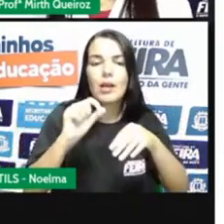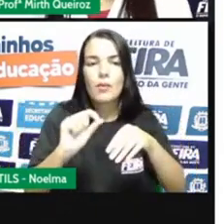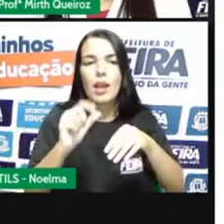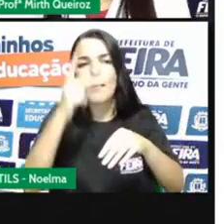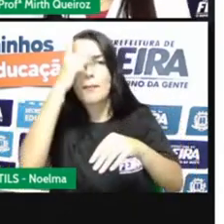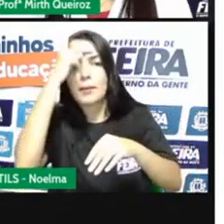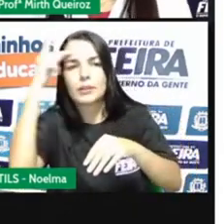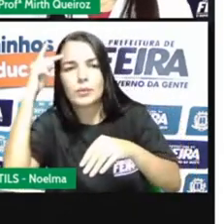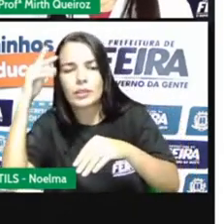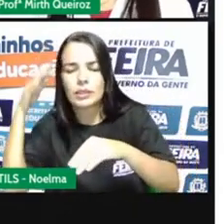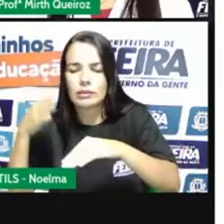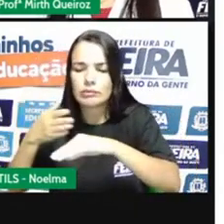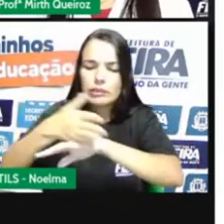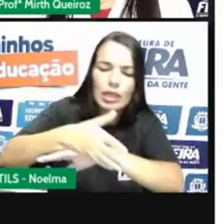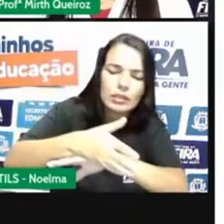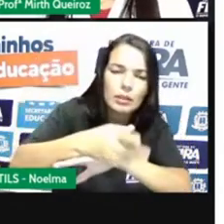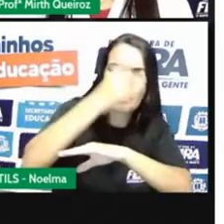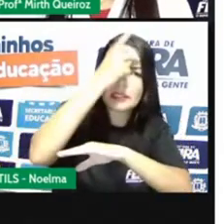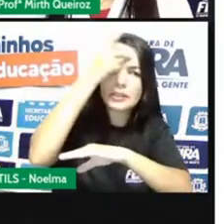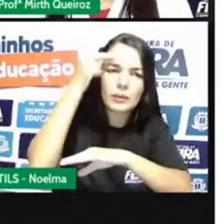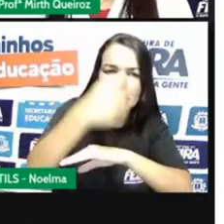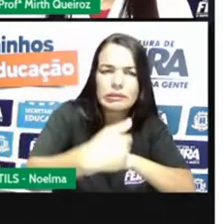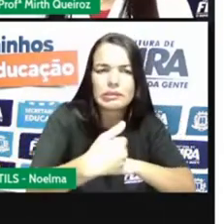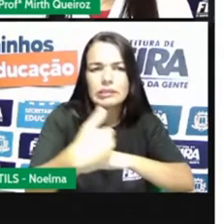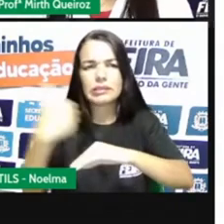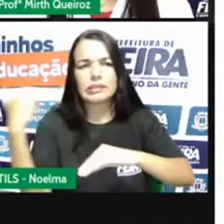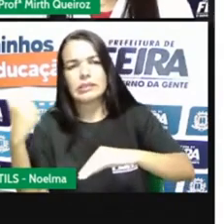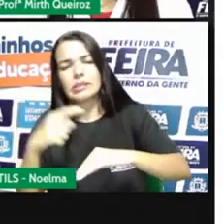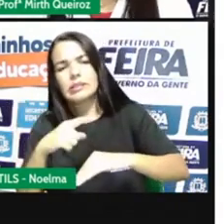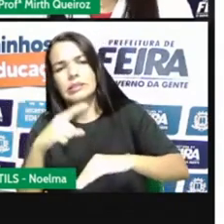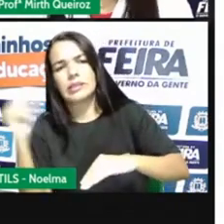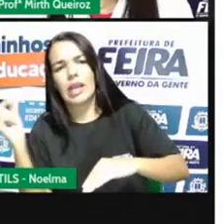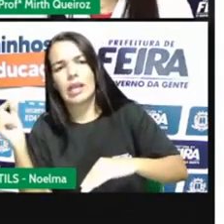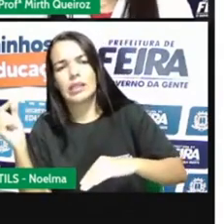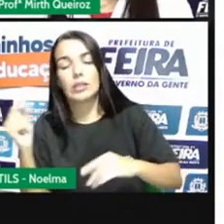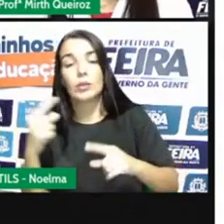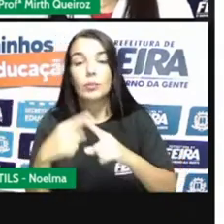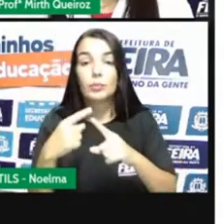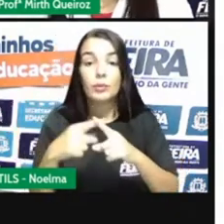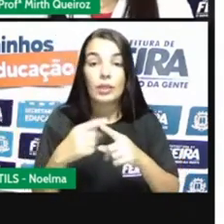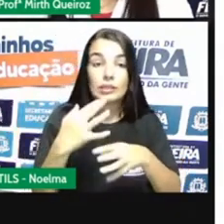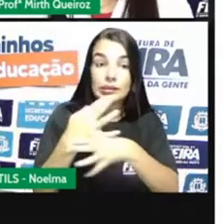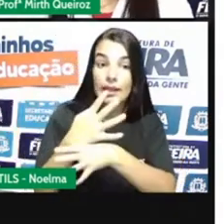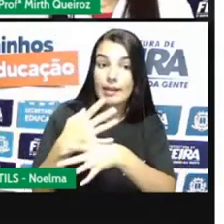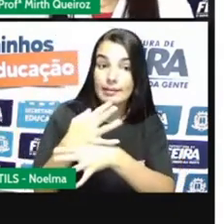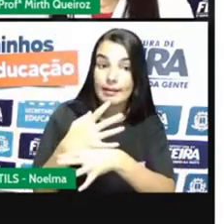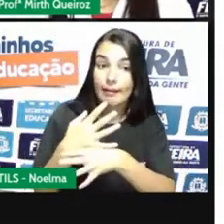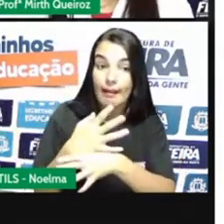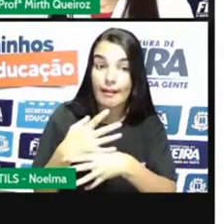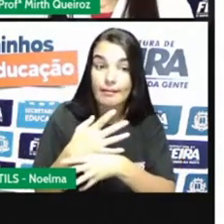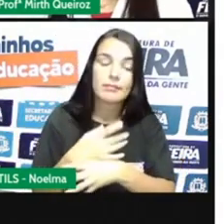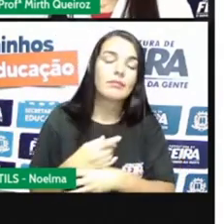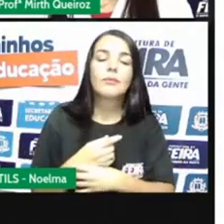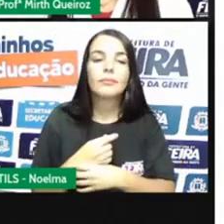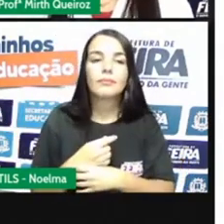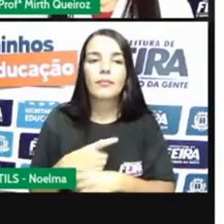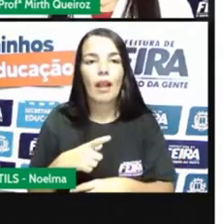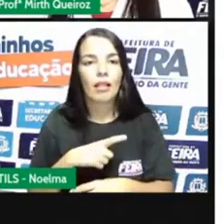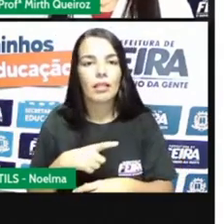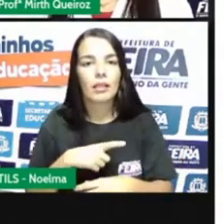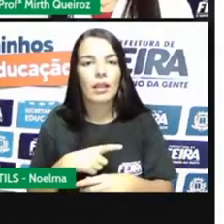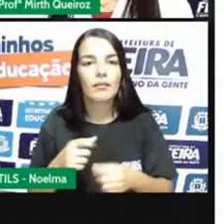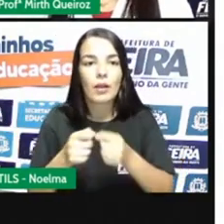saindo e tal. Aumento na compra de escravos, porque com a descoberta do ouro, aumentou aí